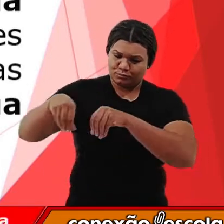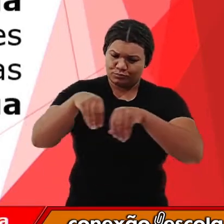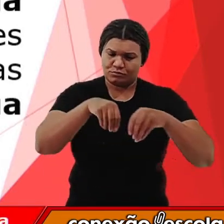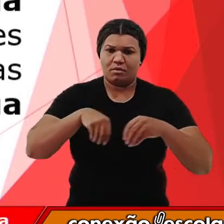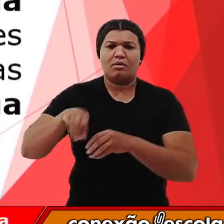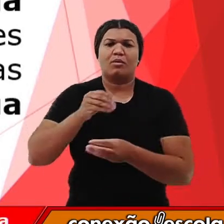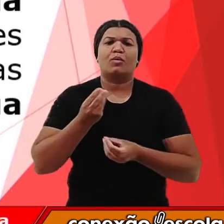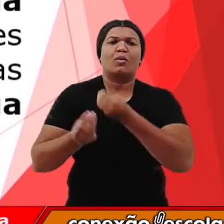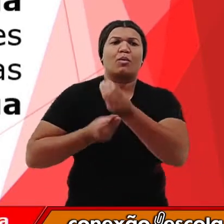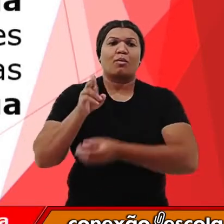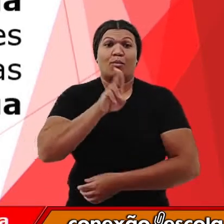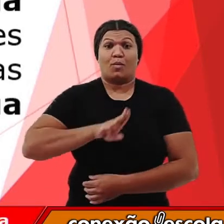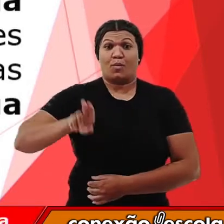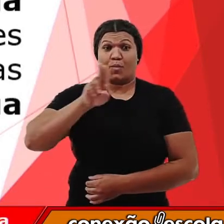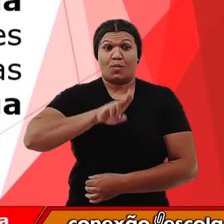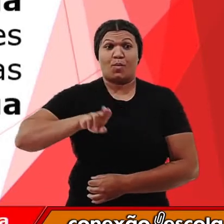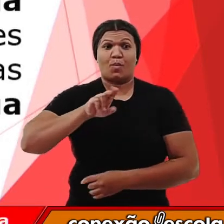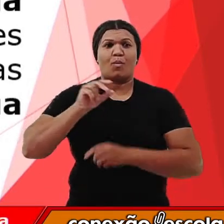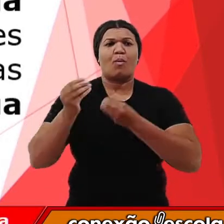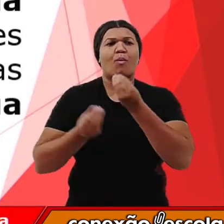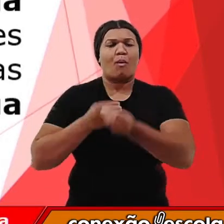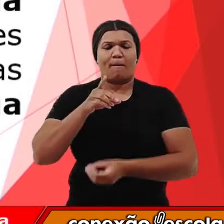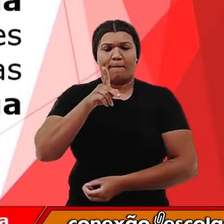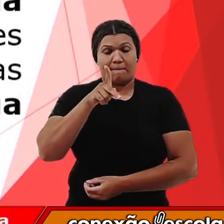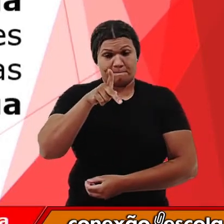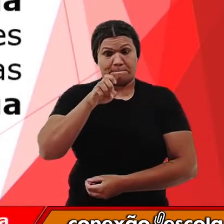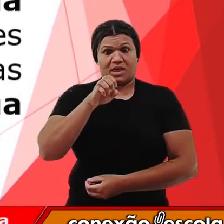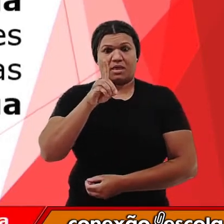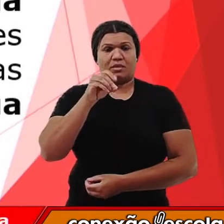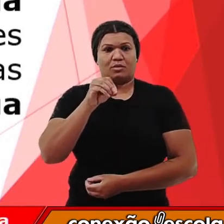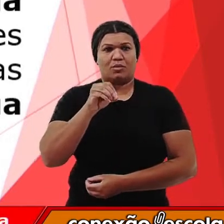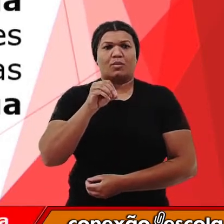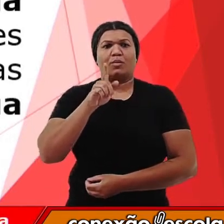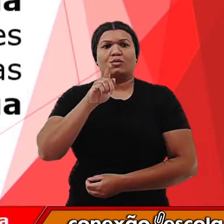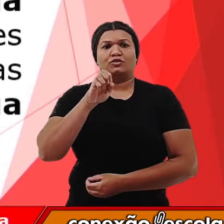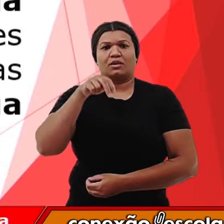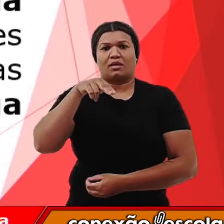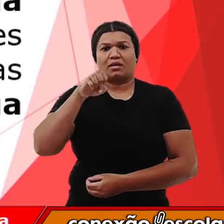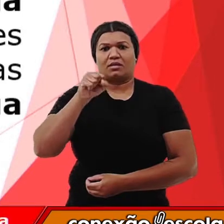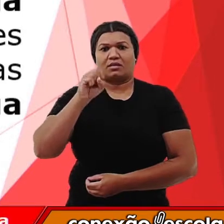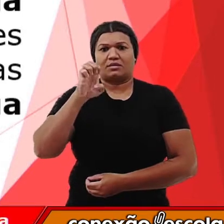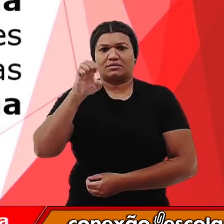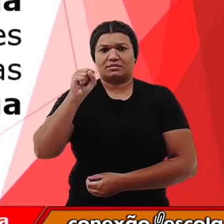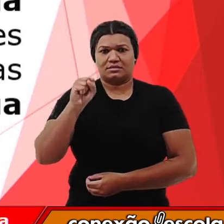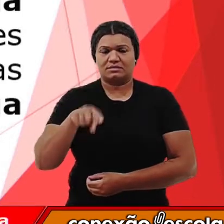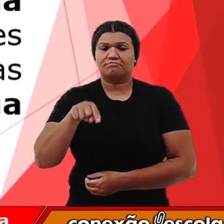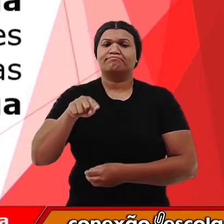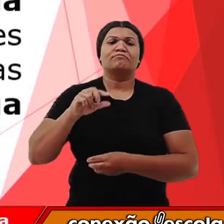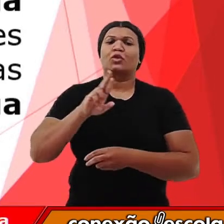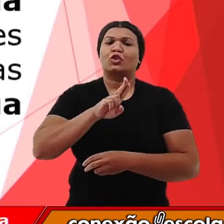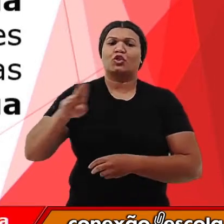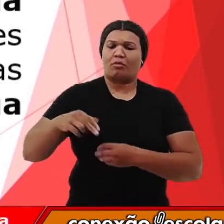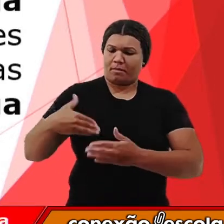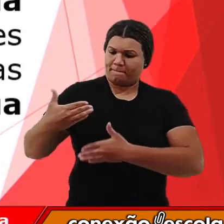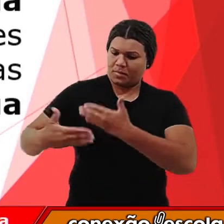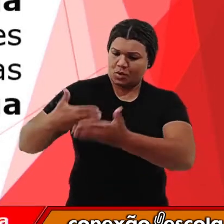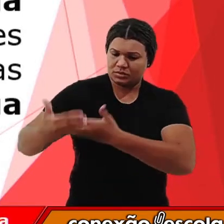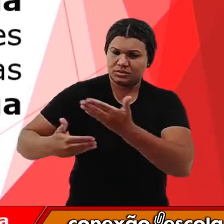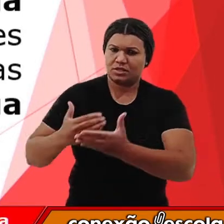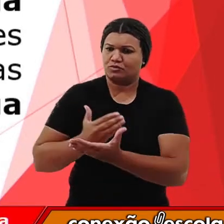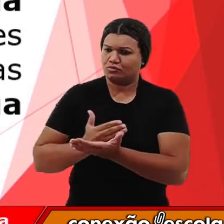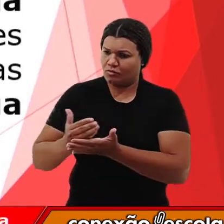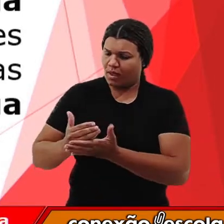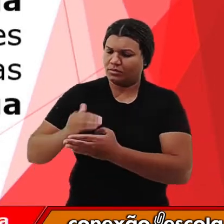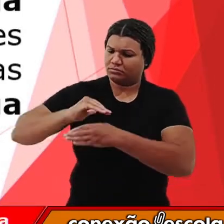pedogênesis. Então, a pedogênesis é o nome dado ao processo de formação do